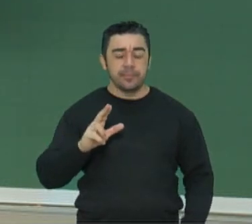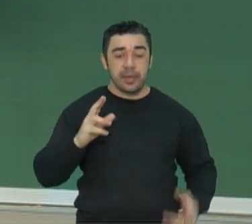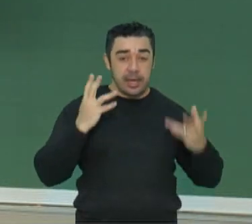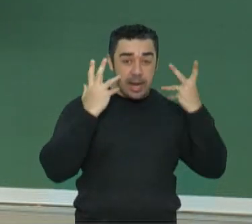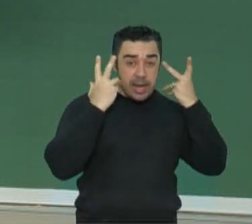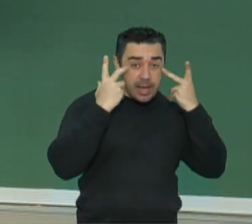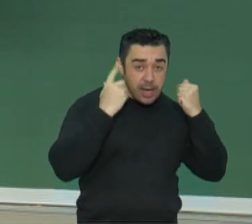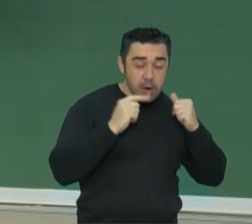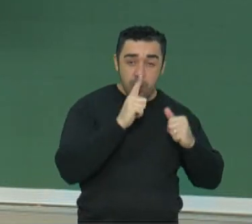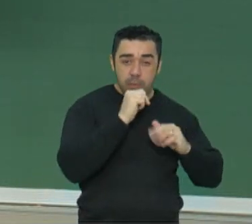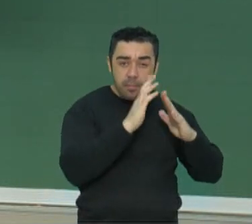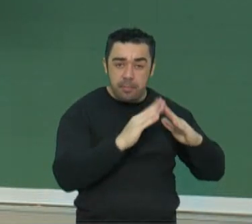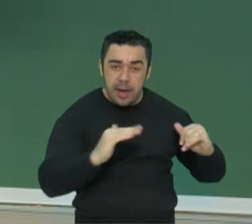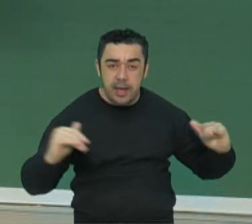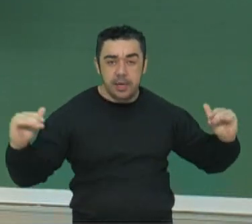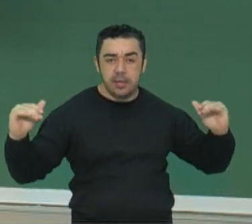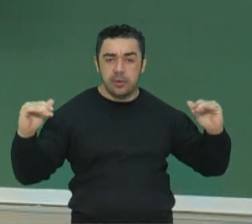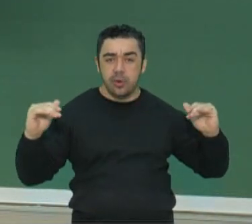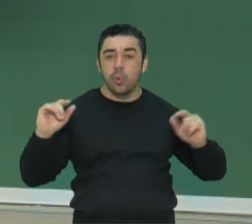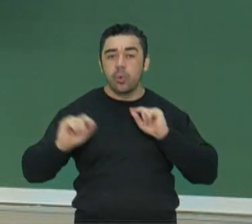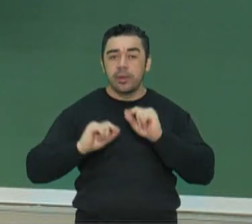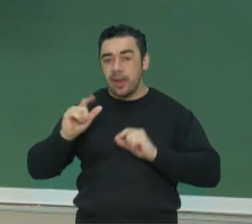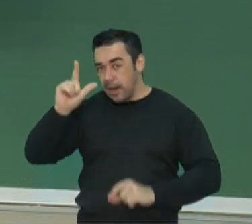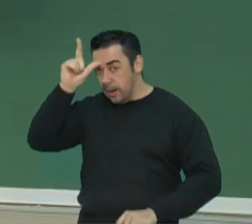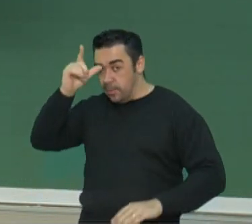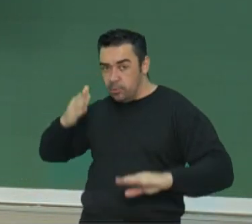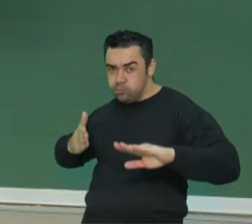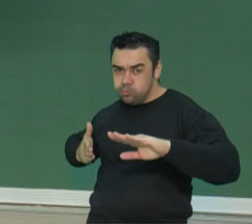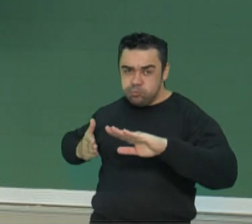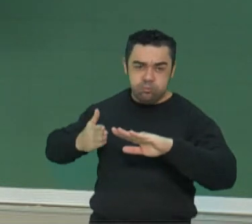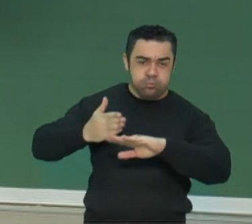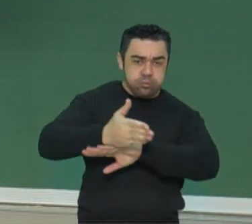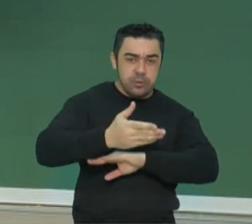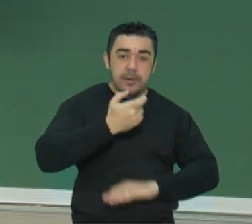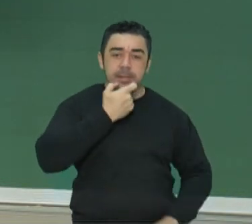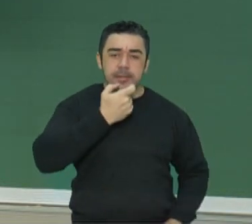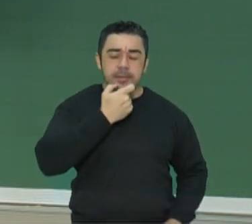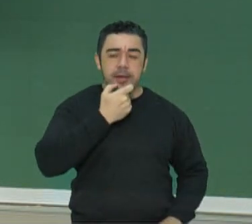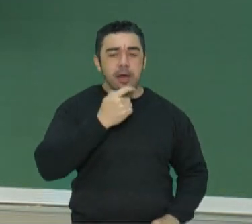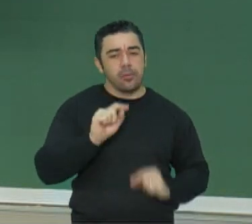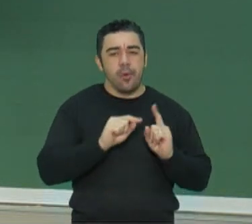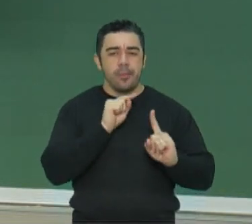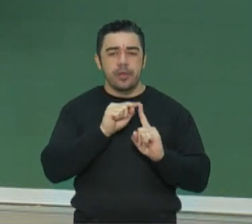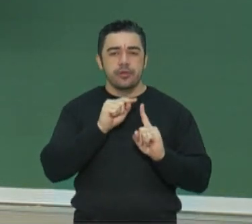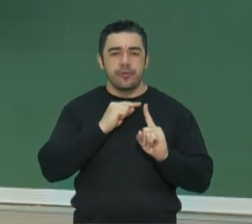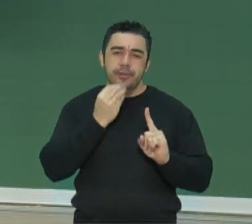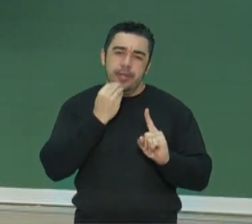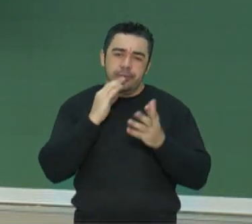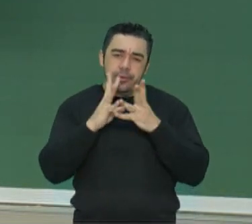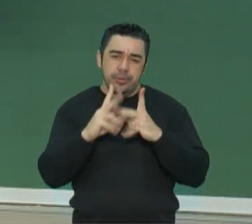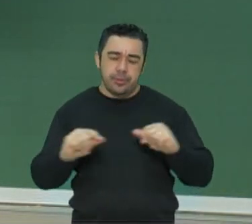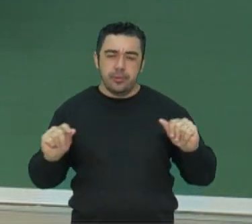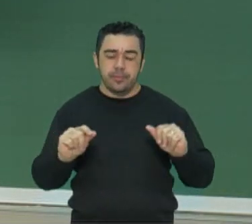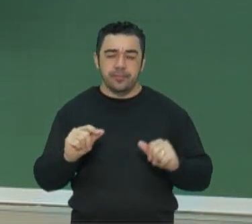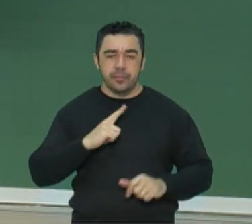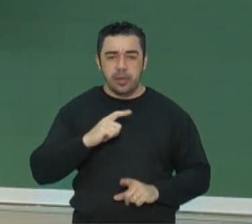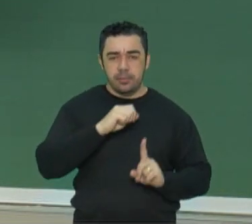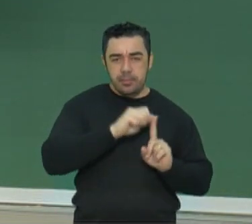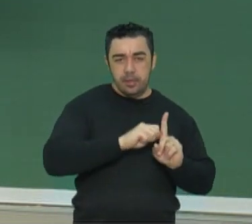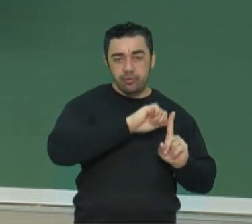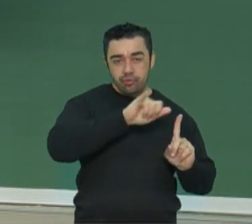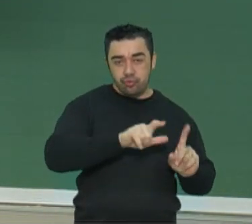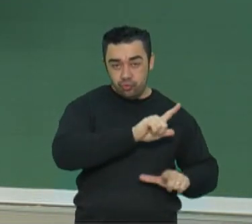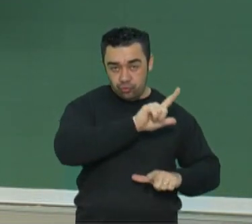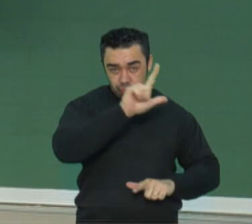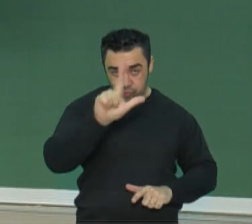Alemanha, então, atacou a Inglaterra com o objetivo, então, de fazer a Inglaterra se render. Essa operação durou entre julho de